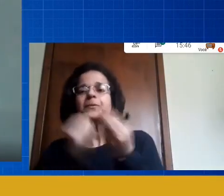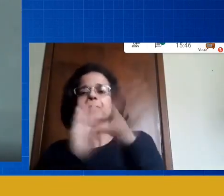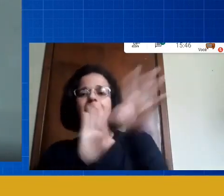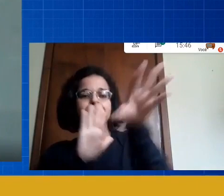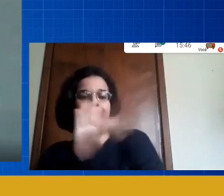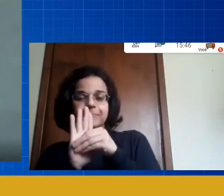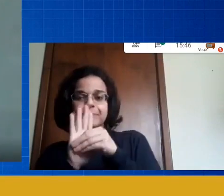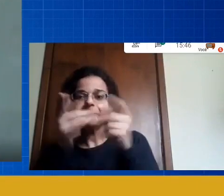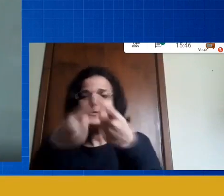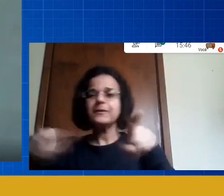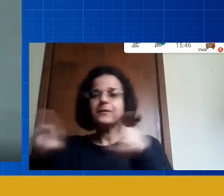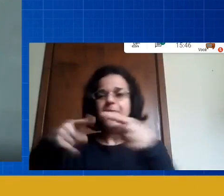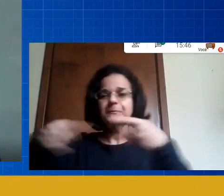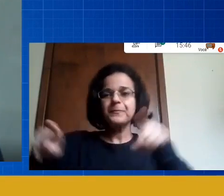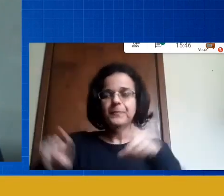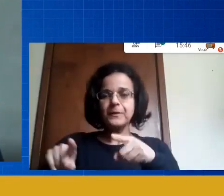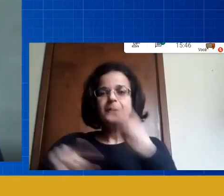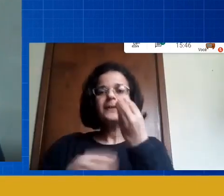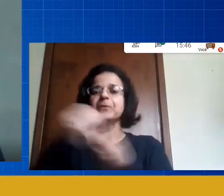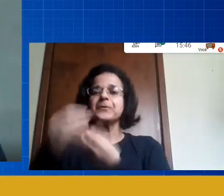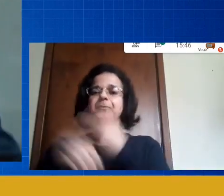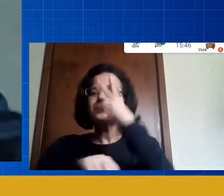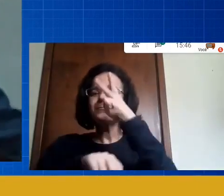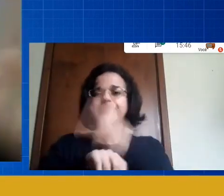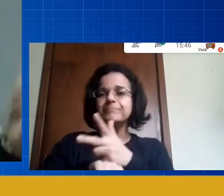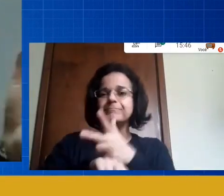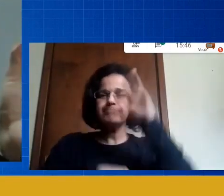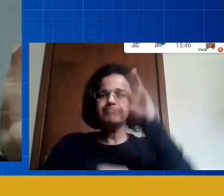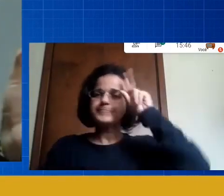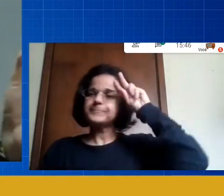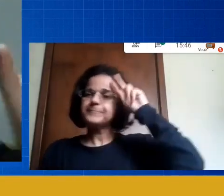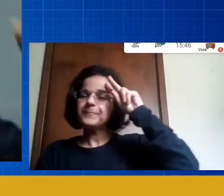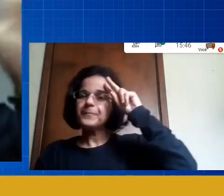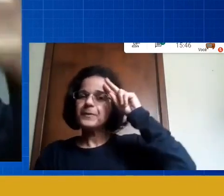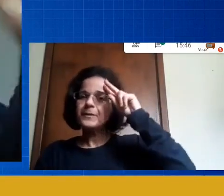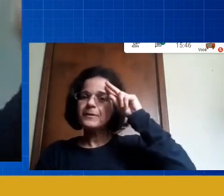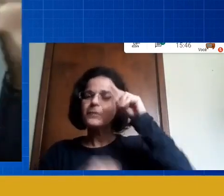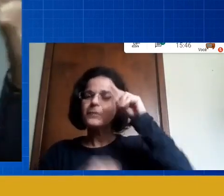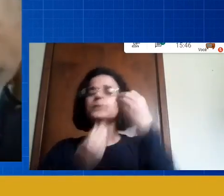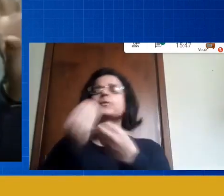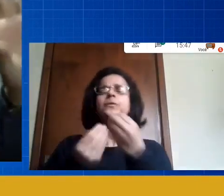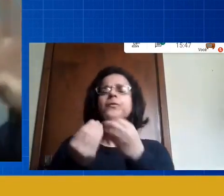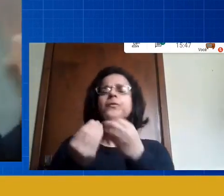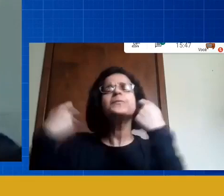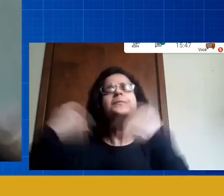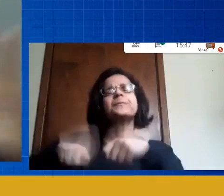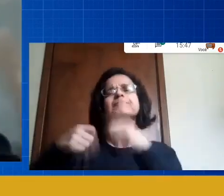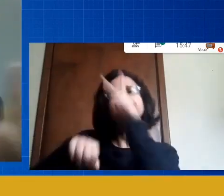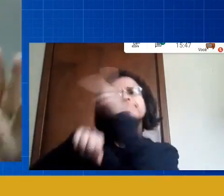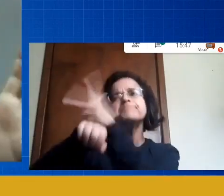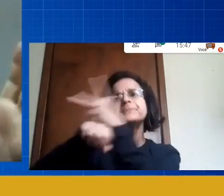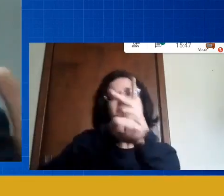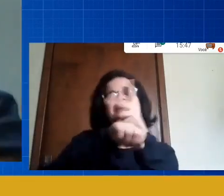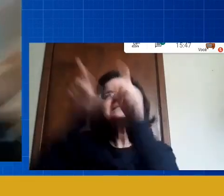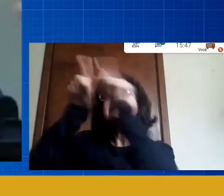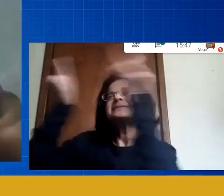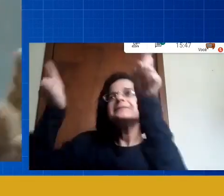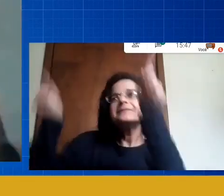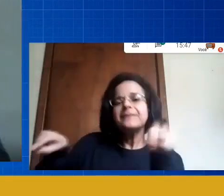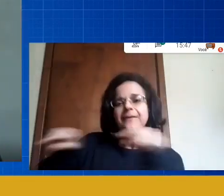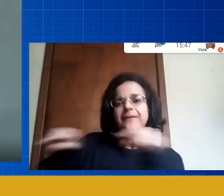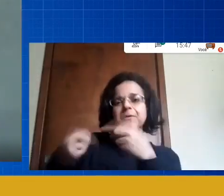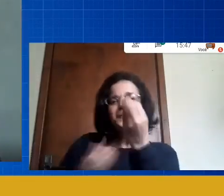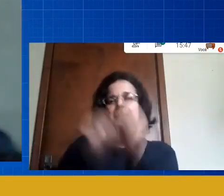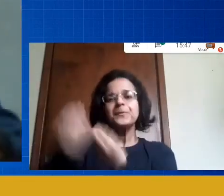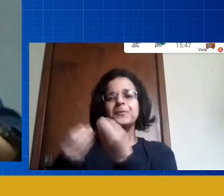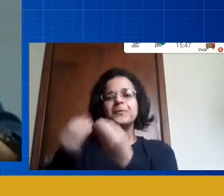eu gravo uma história de ponta a ponta como é que eu devo gravar no quadro o eu tenho que fazer como é que